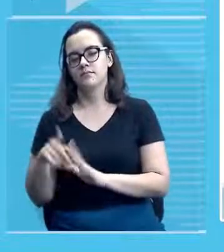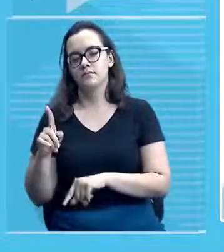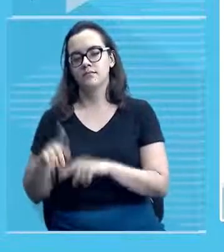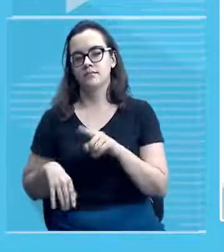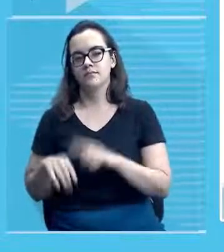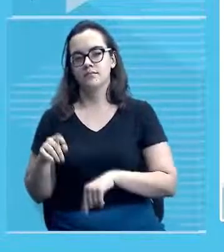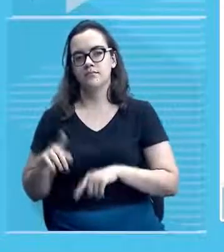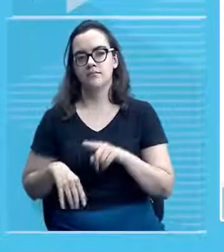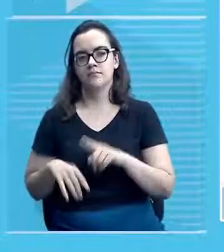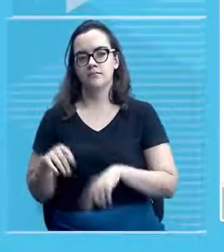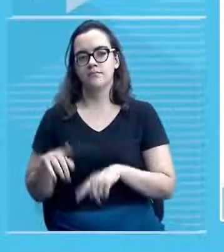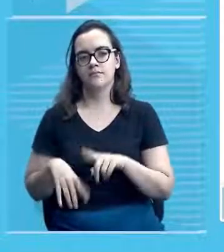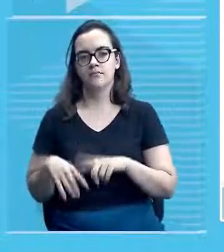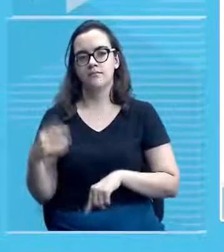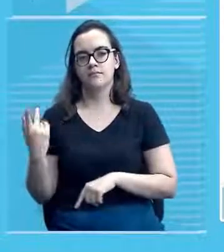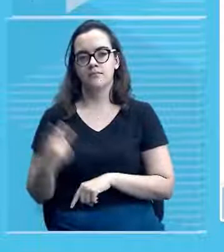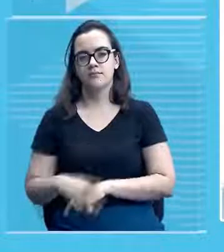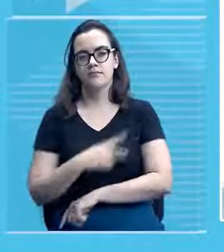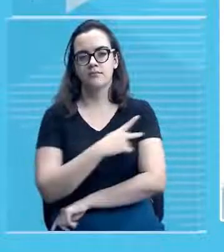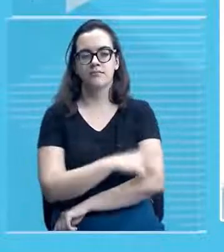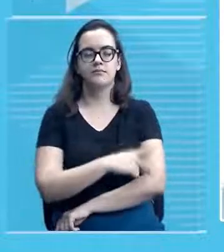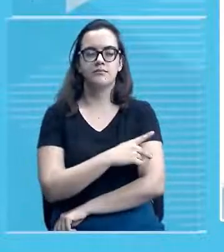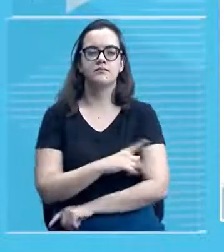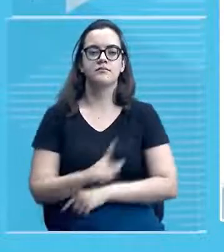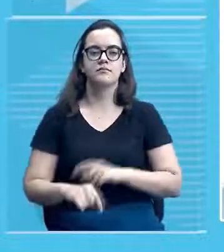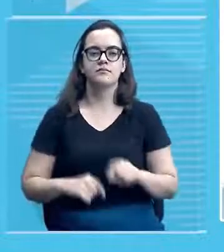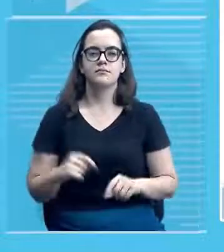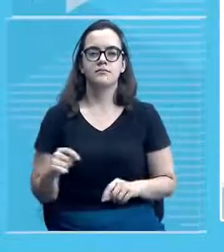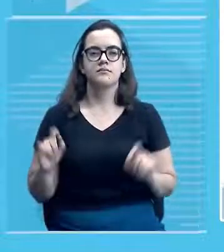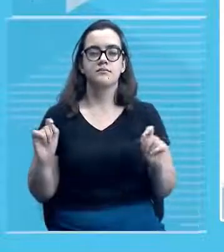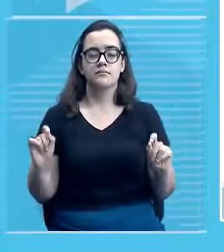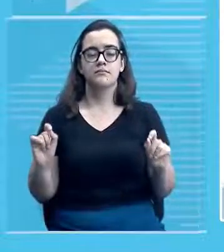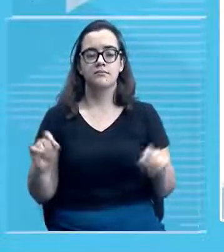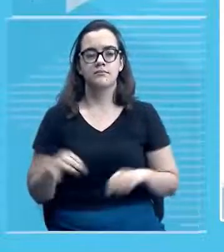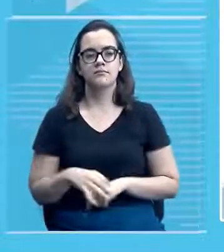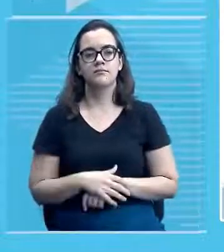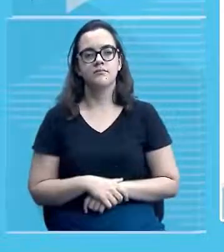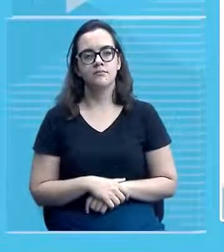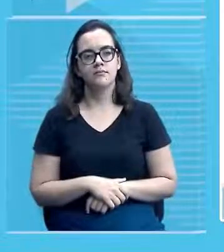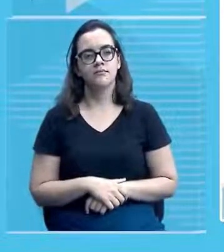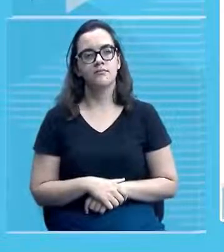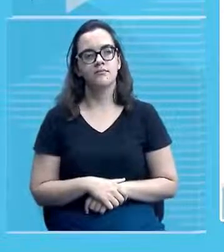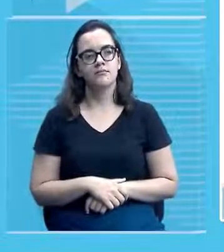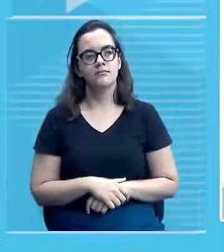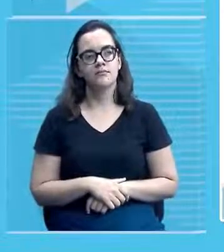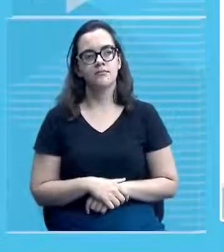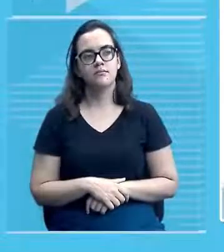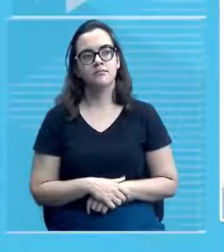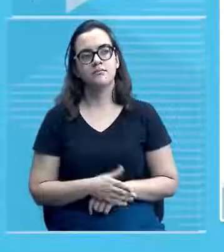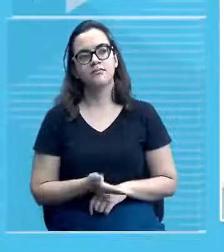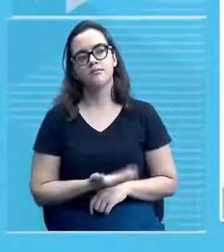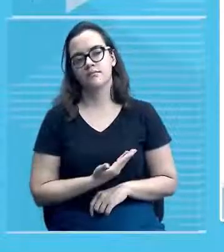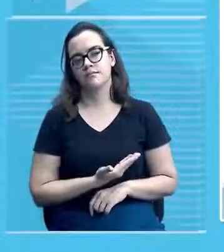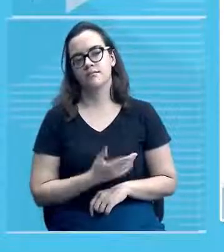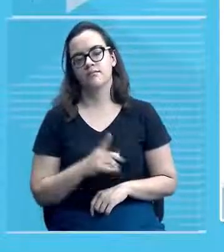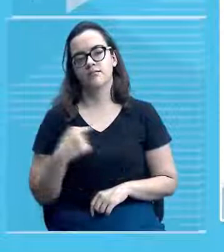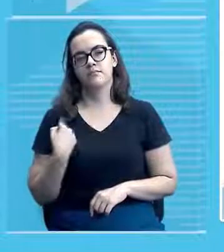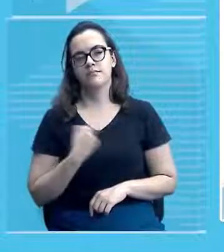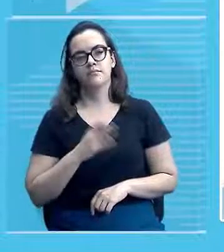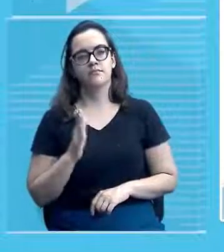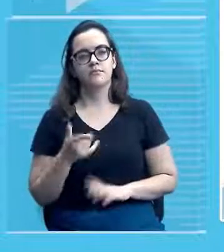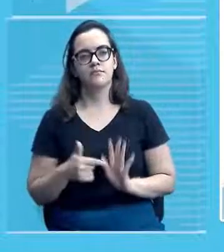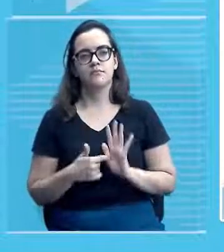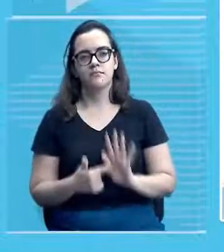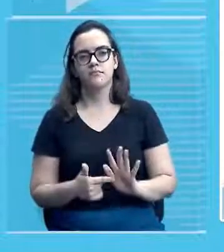material do nosso estado, né? O enfoque é para arquitetura religiosa, né? Nós já destacamos aí áreas de valor